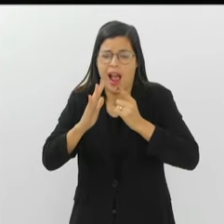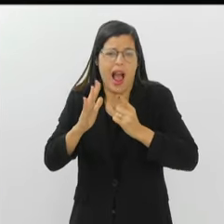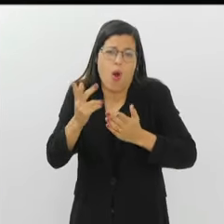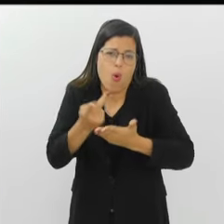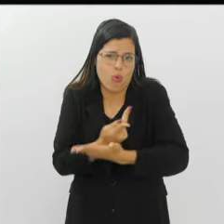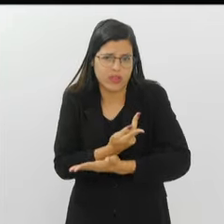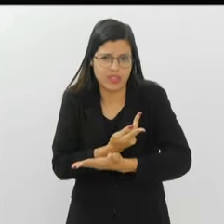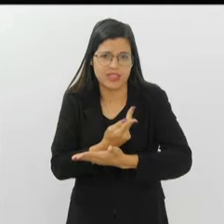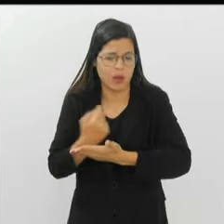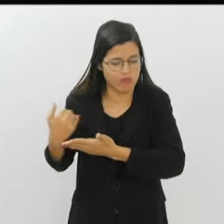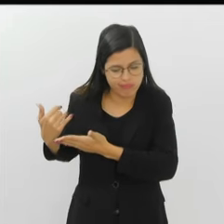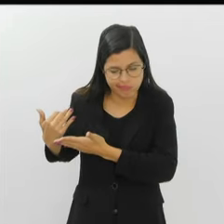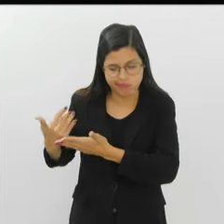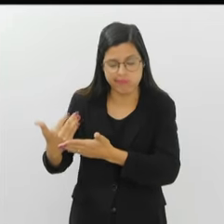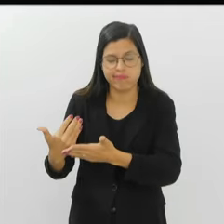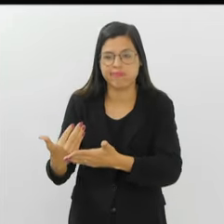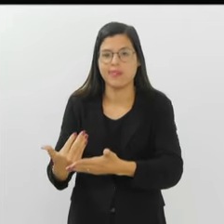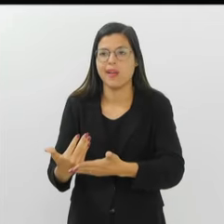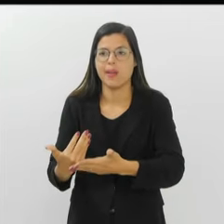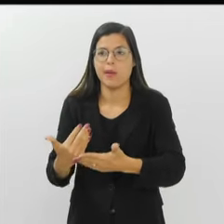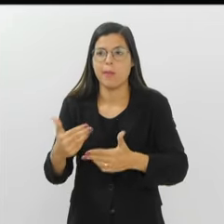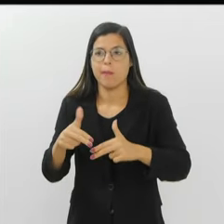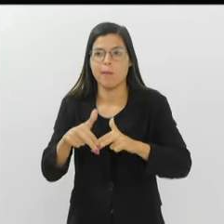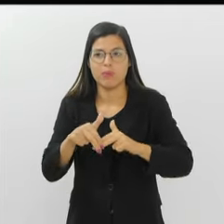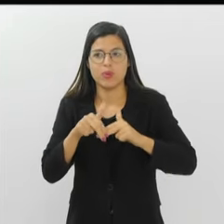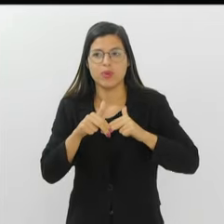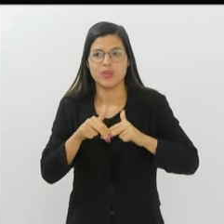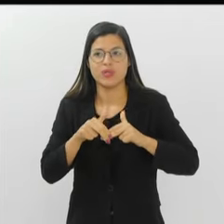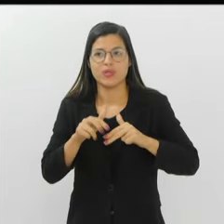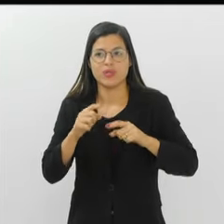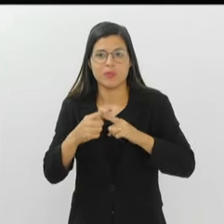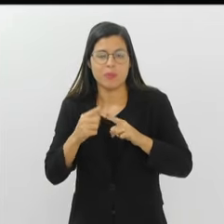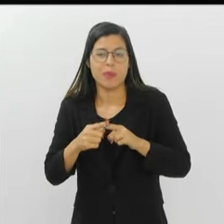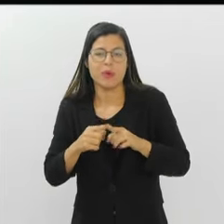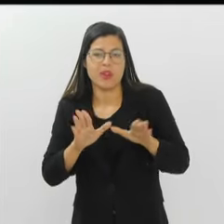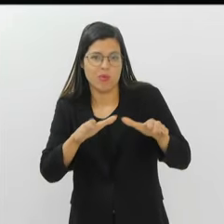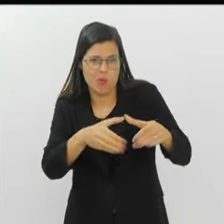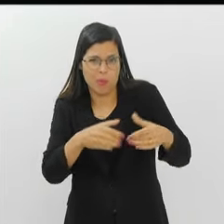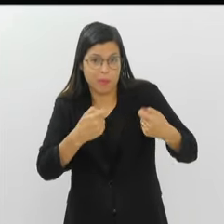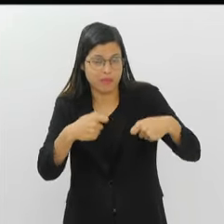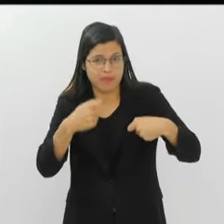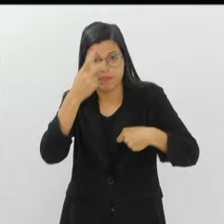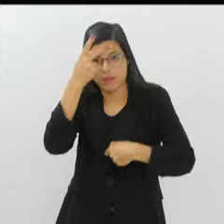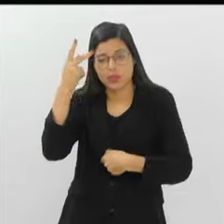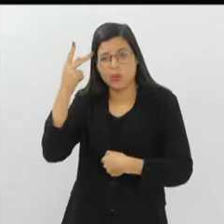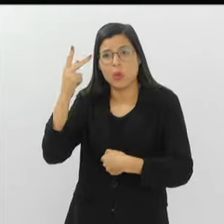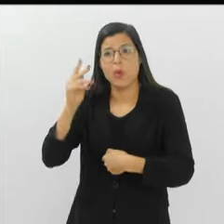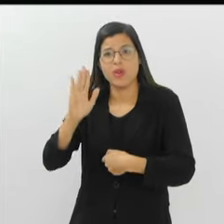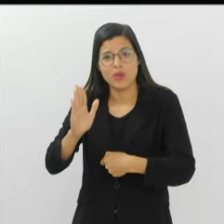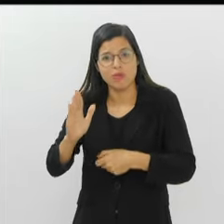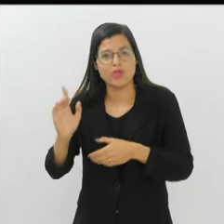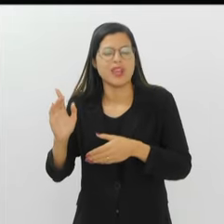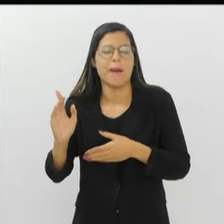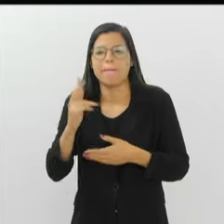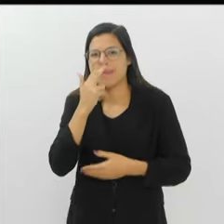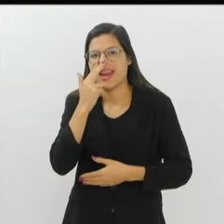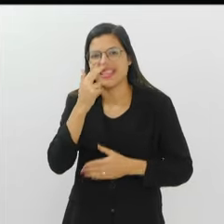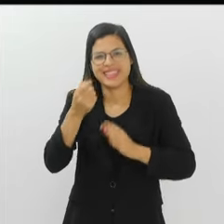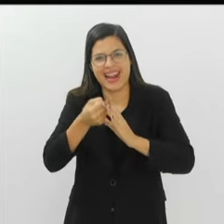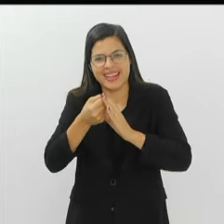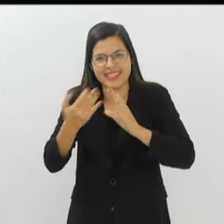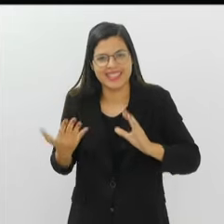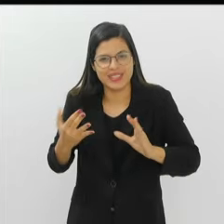Isso aconteceu na minha trajetória, em decorrência da questão da escola que precisava de alguém. E eu já estava muito enquadrado na